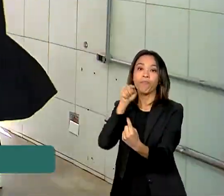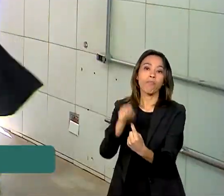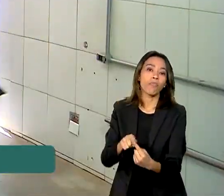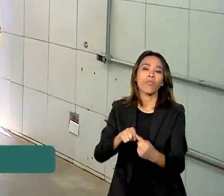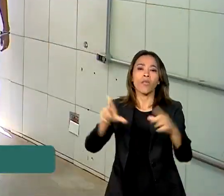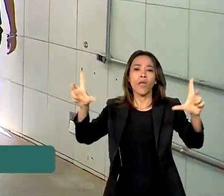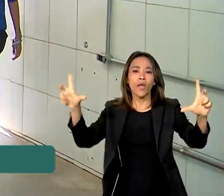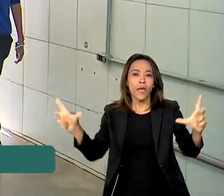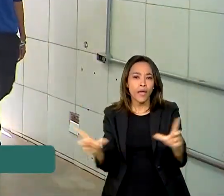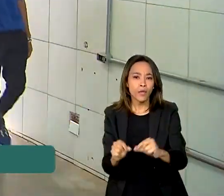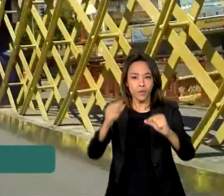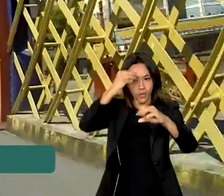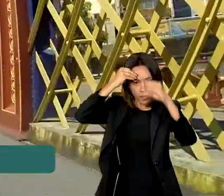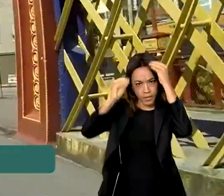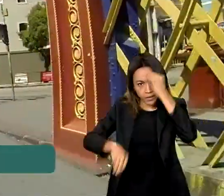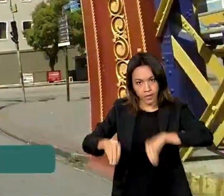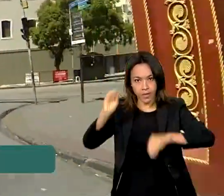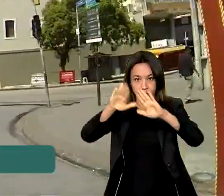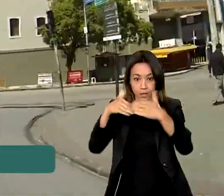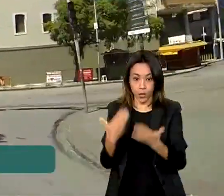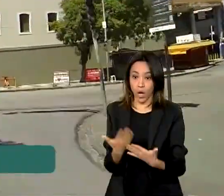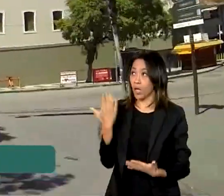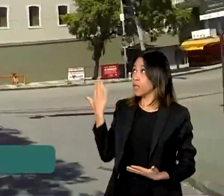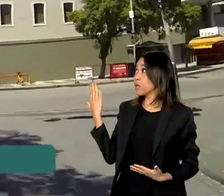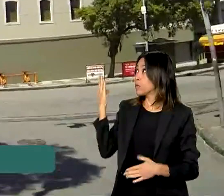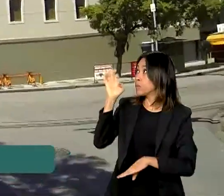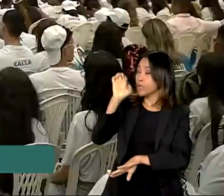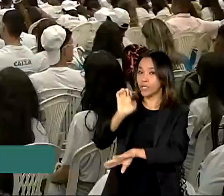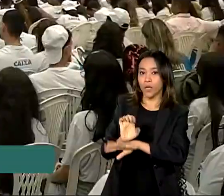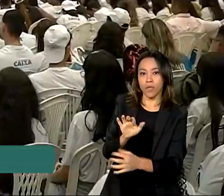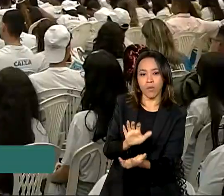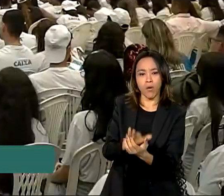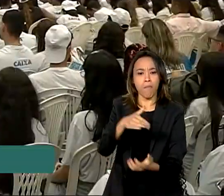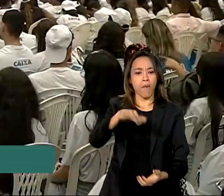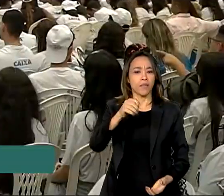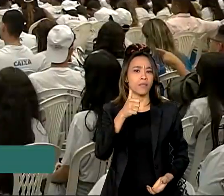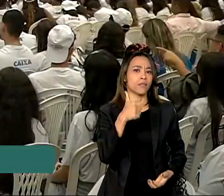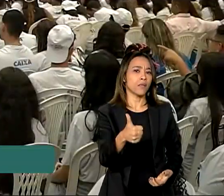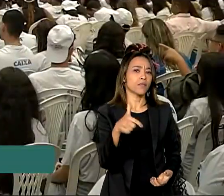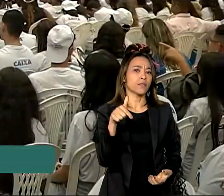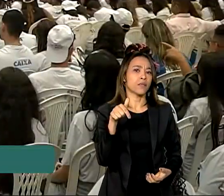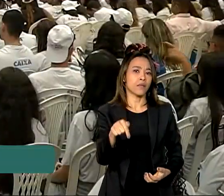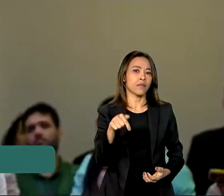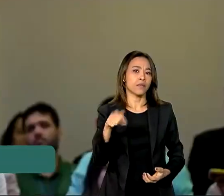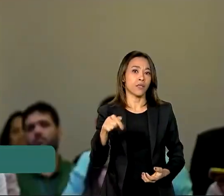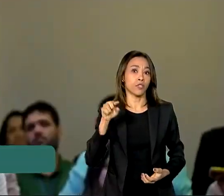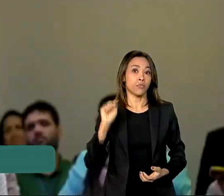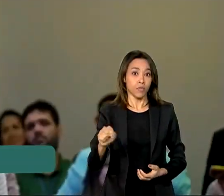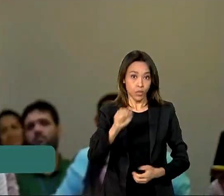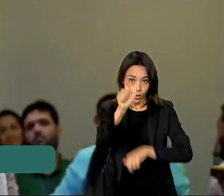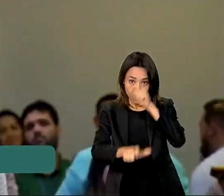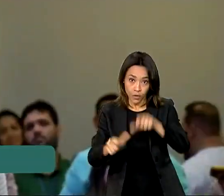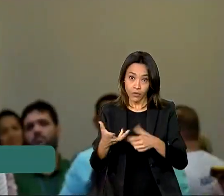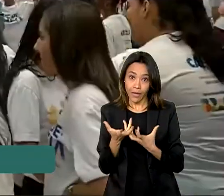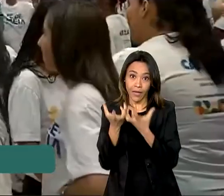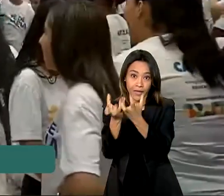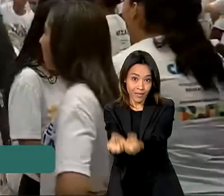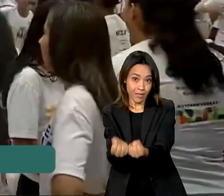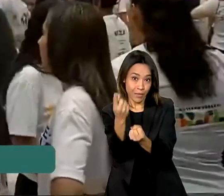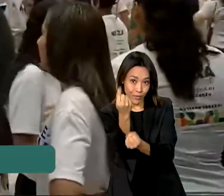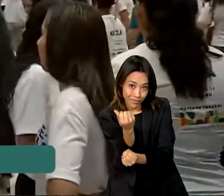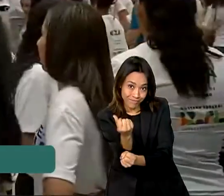a evasão escolar no país. Em Pernambuco, mais de 177 mil estudantes serão beneficiados.